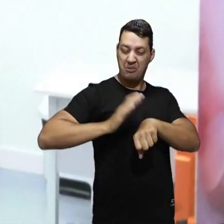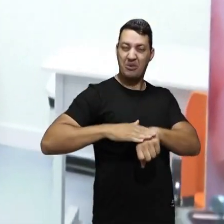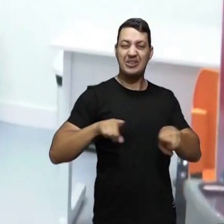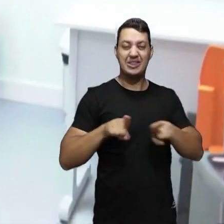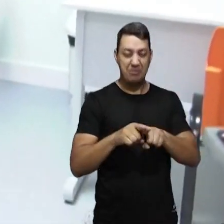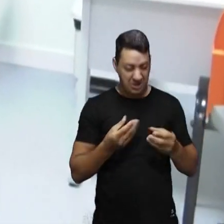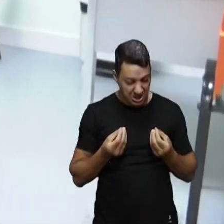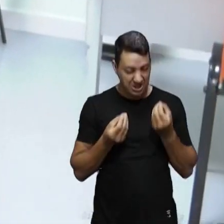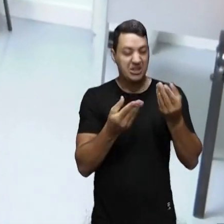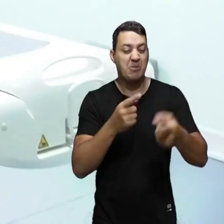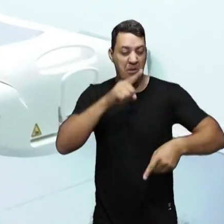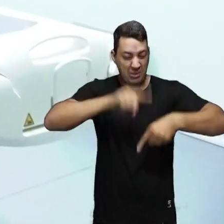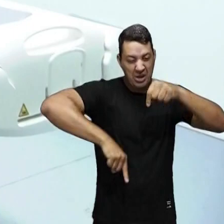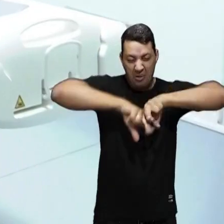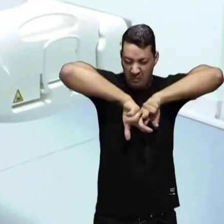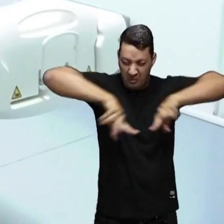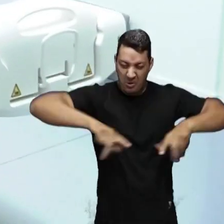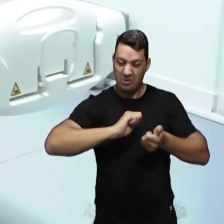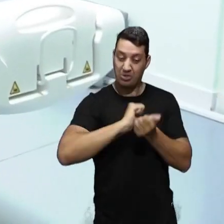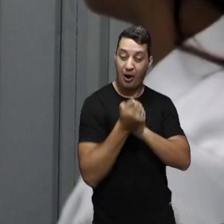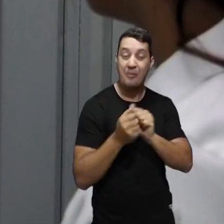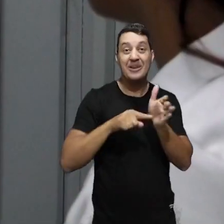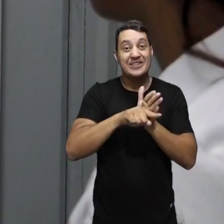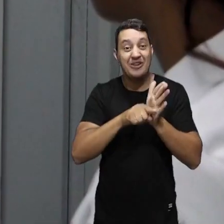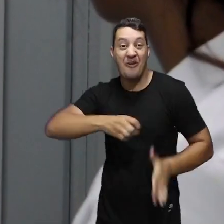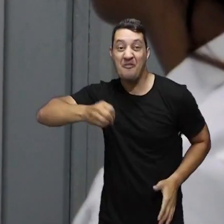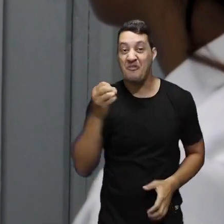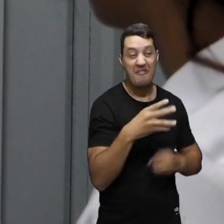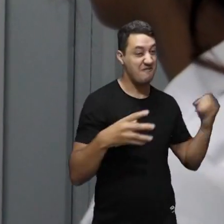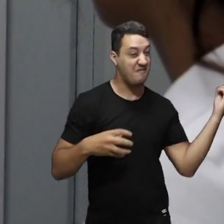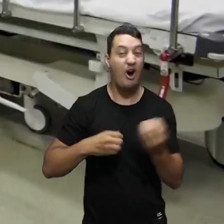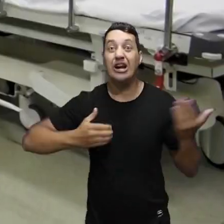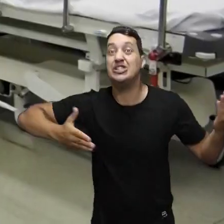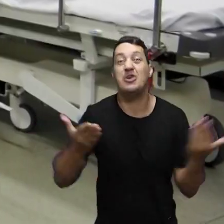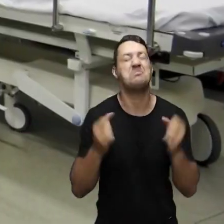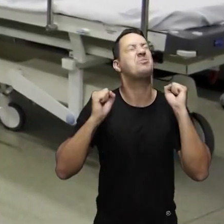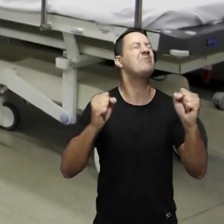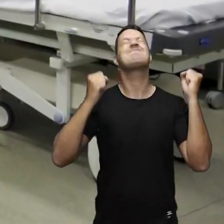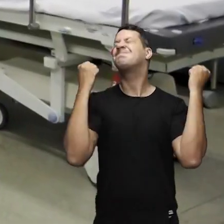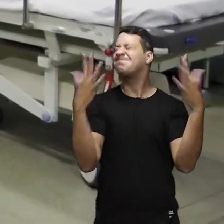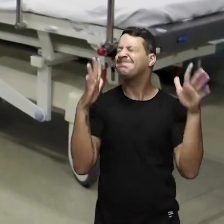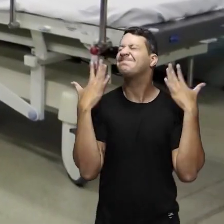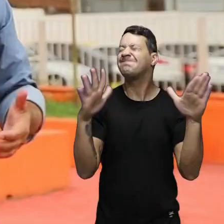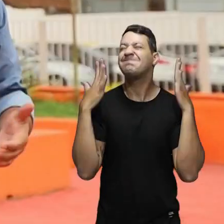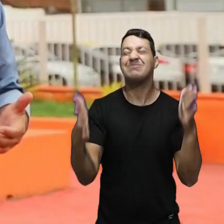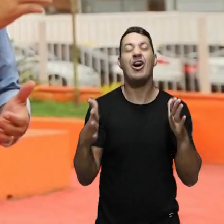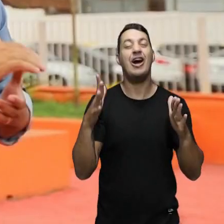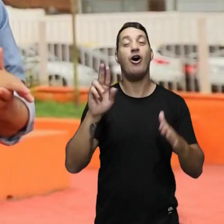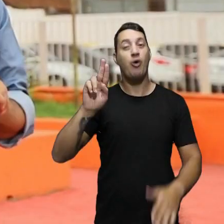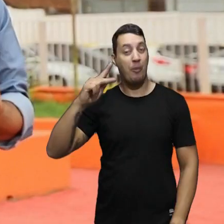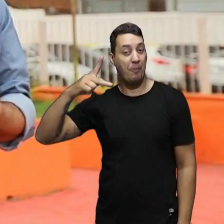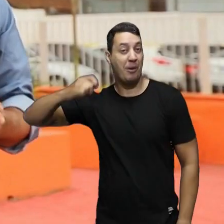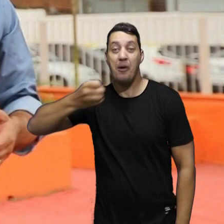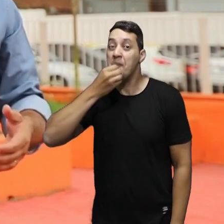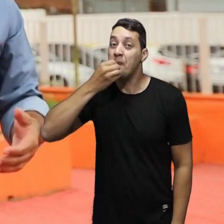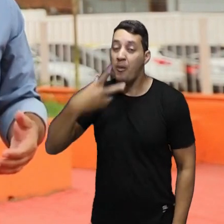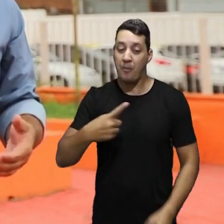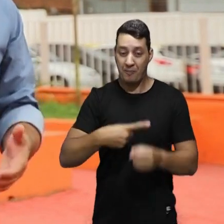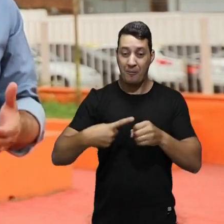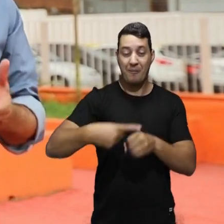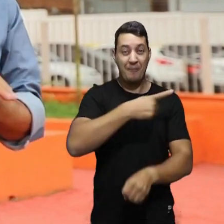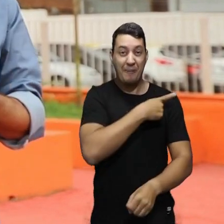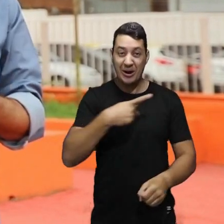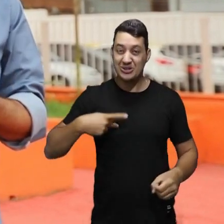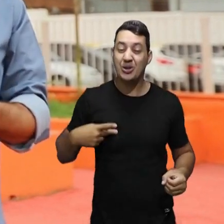equipamos com aparelhagem para a realização dos exames. E hoje, podemos comemorar a UPA do Bom Pastor, a